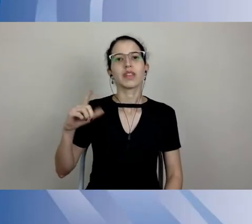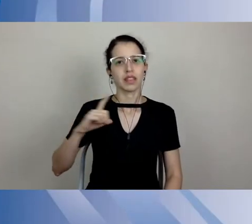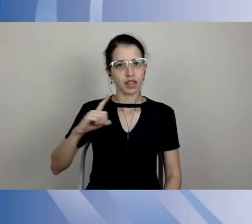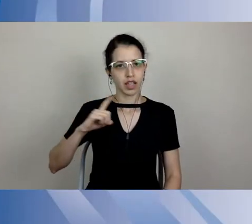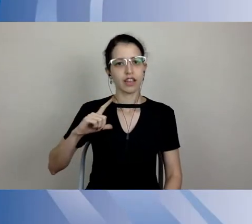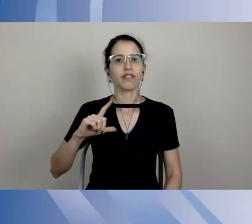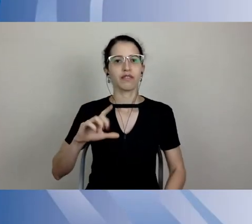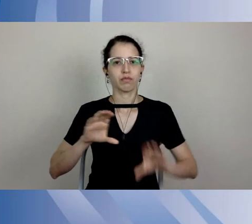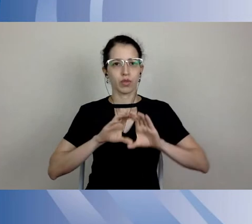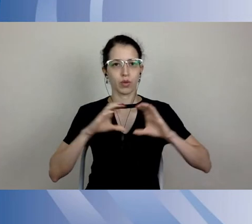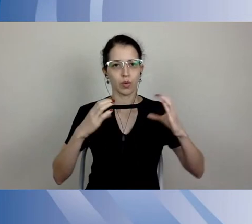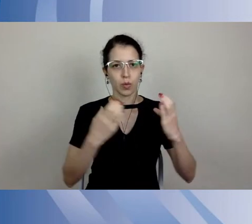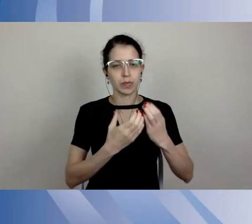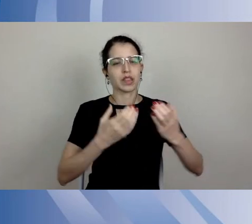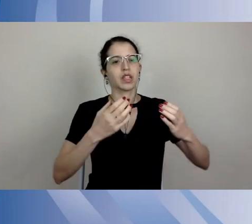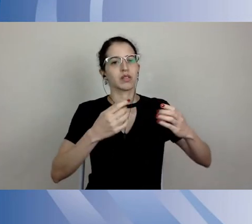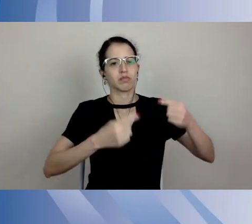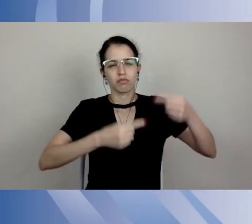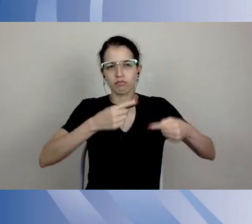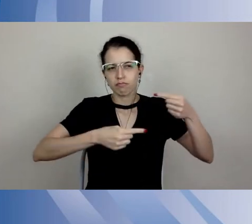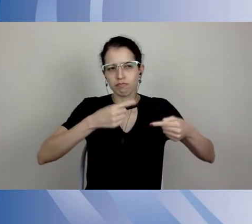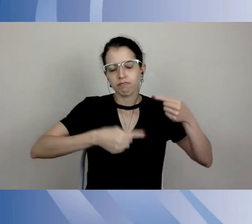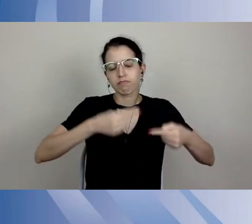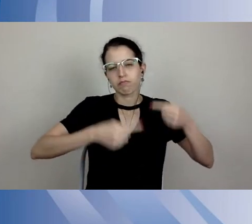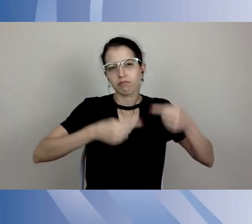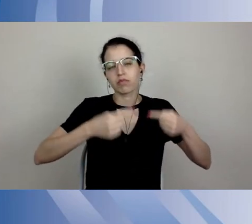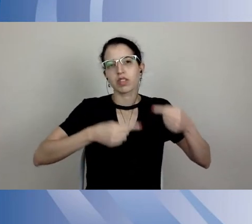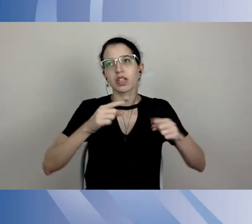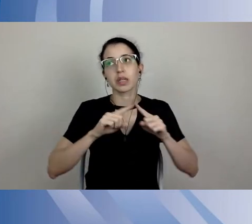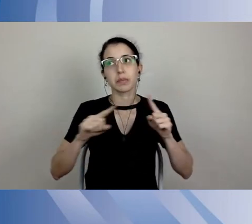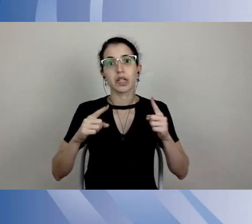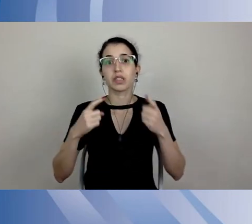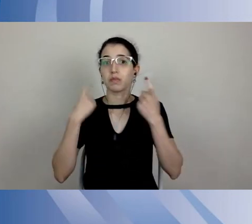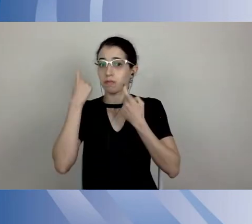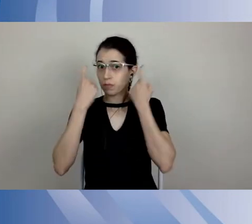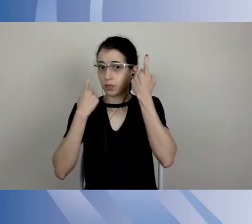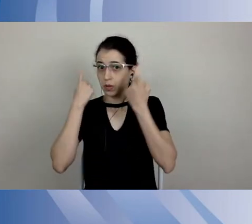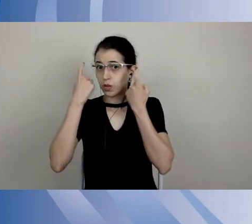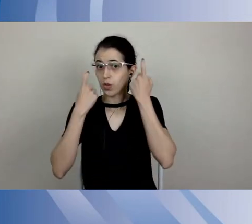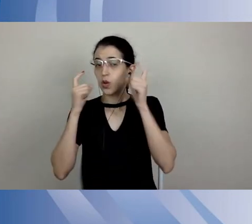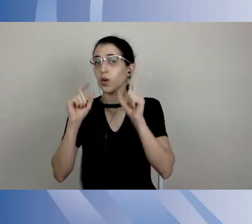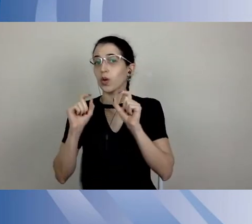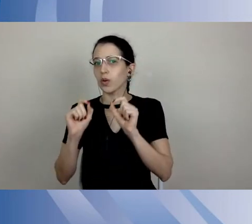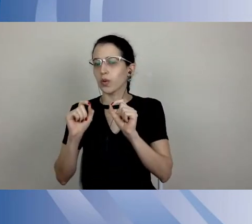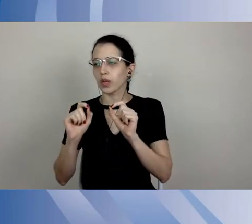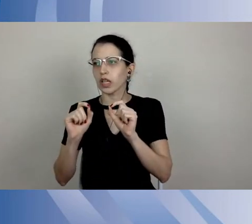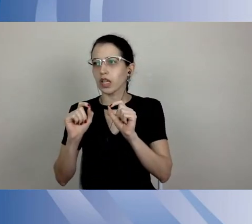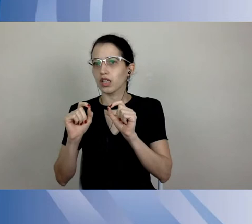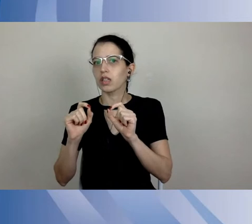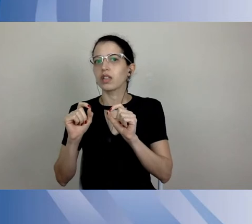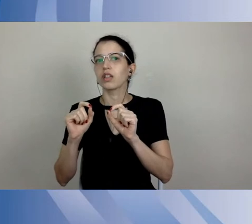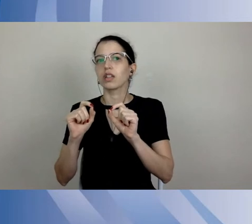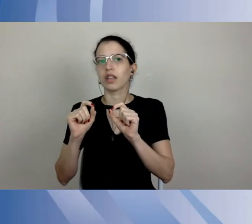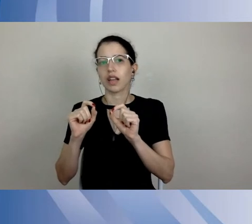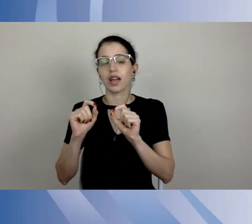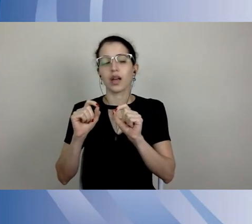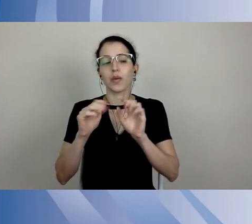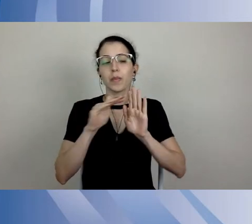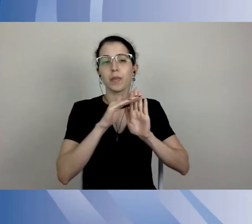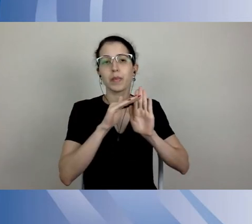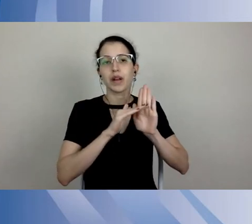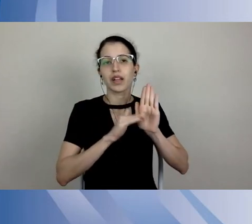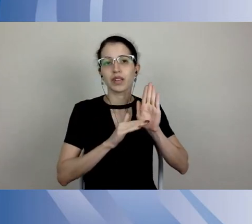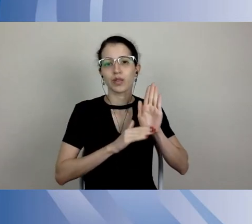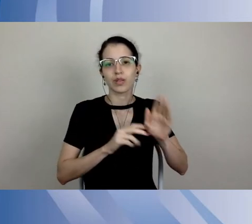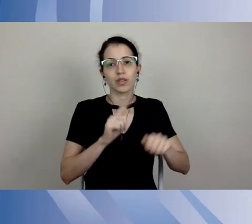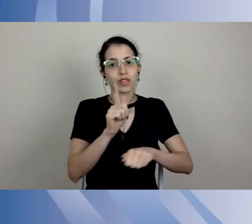o que vinha preocupando alguns de nós, e isso foi colocado, inclusive, com o plano de gestão, era